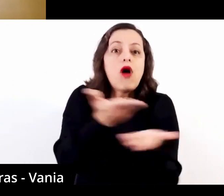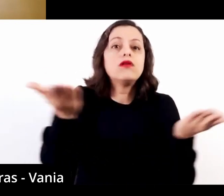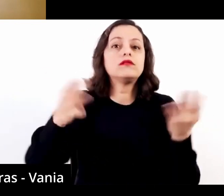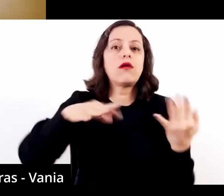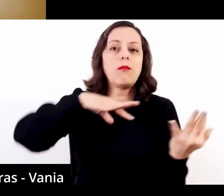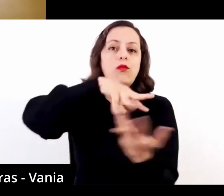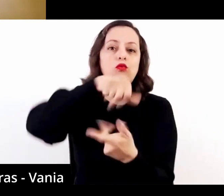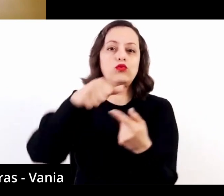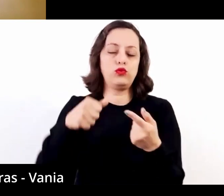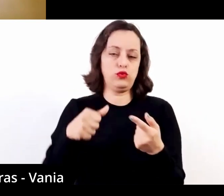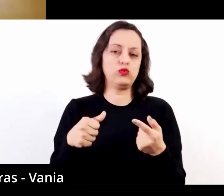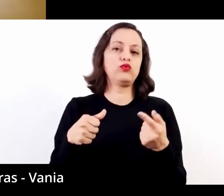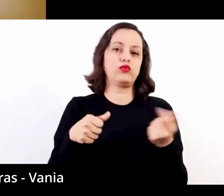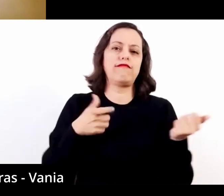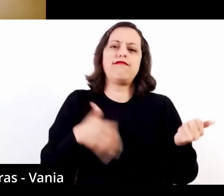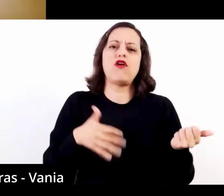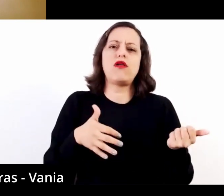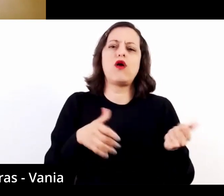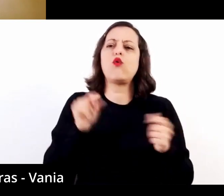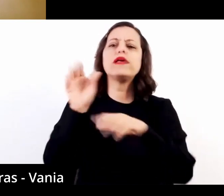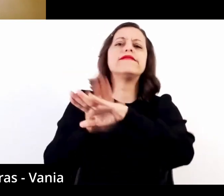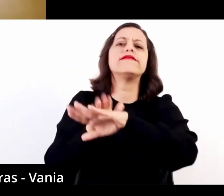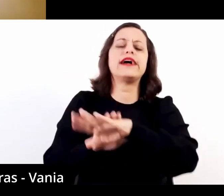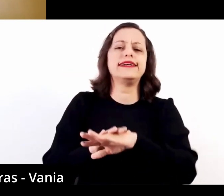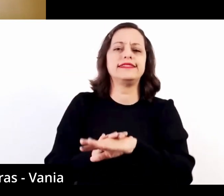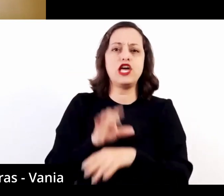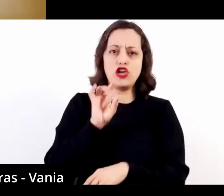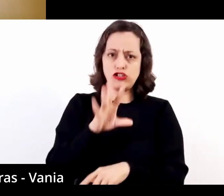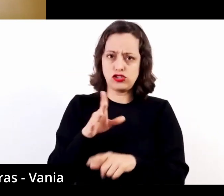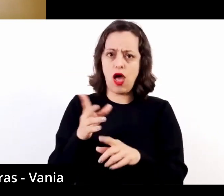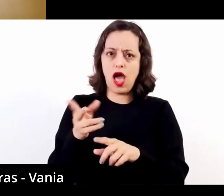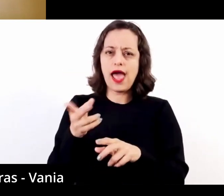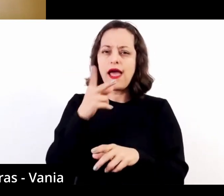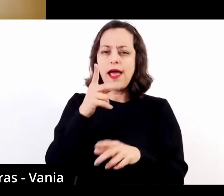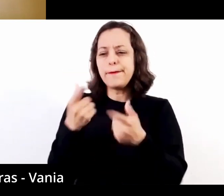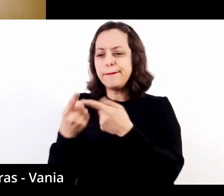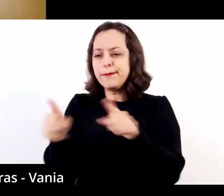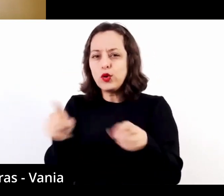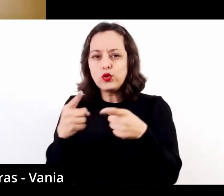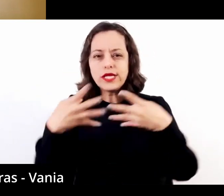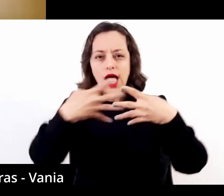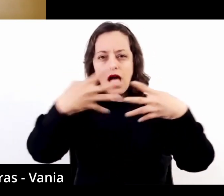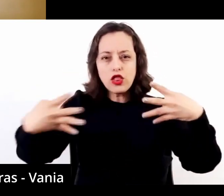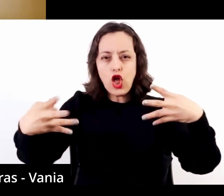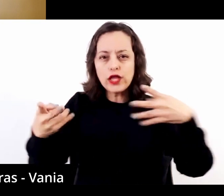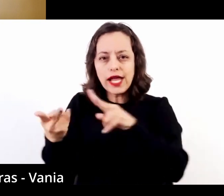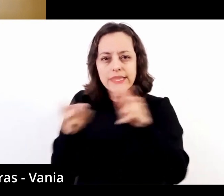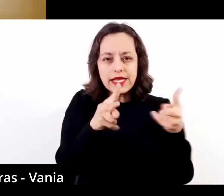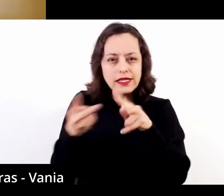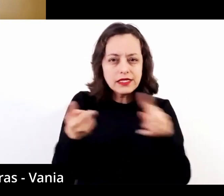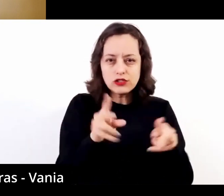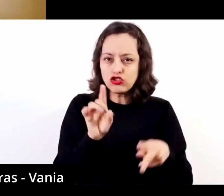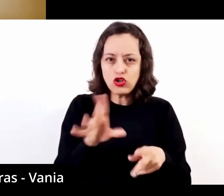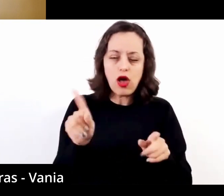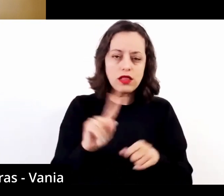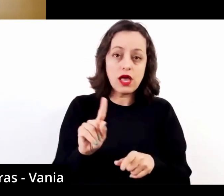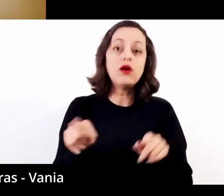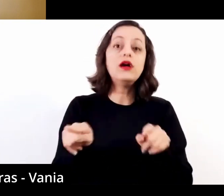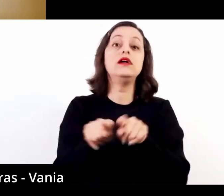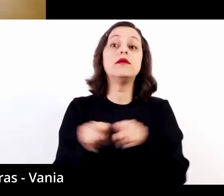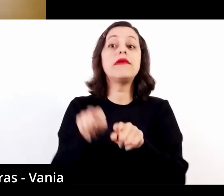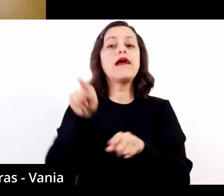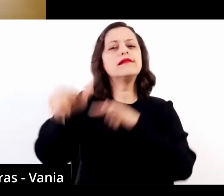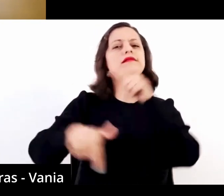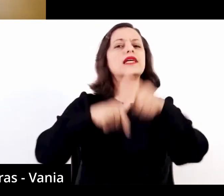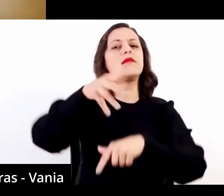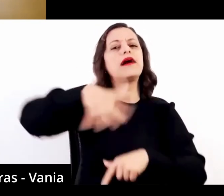violonístico e para os violonistas? Não só como transcritores, mas na atuação no meio violonístico desses